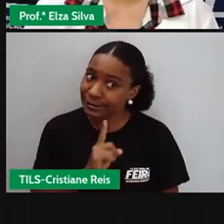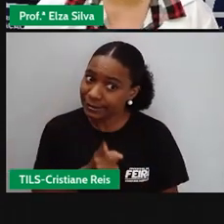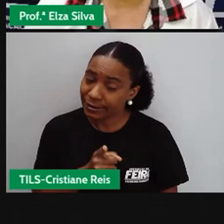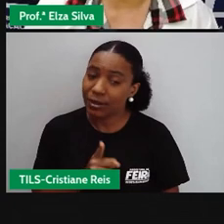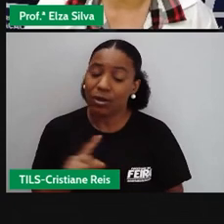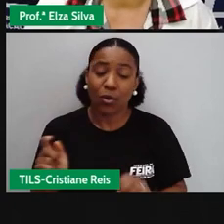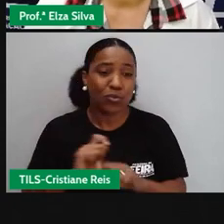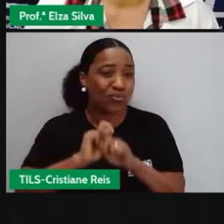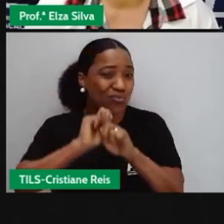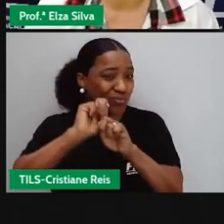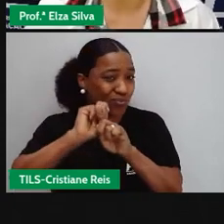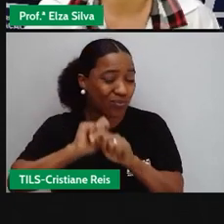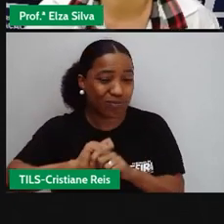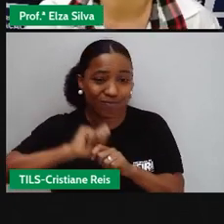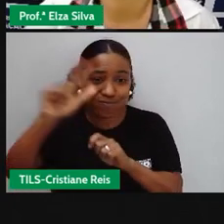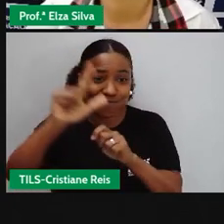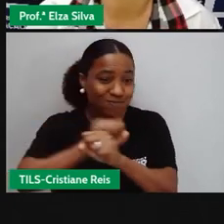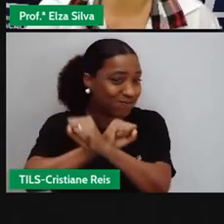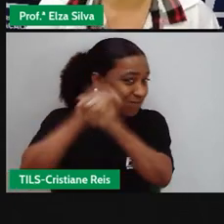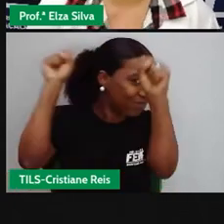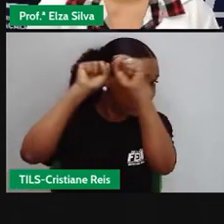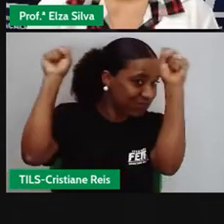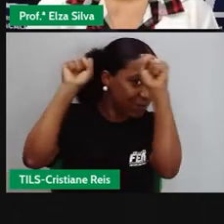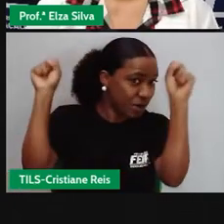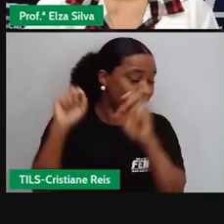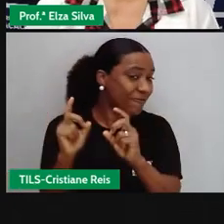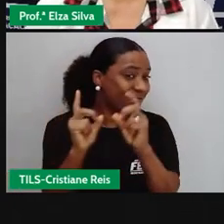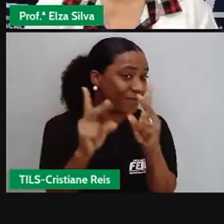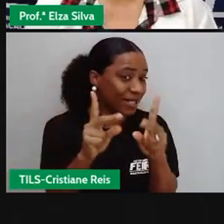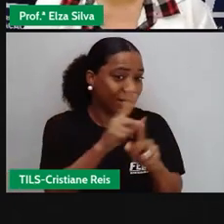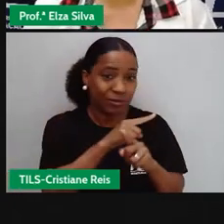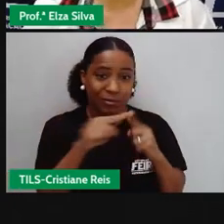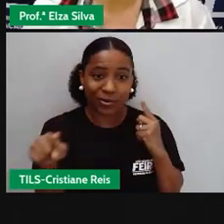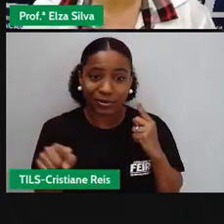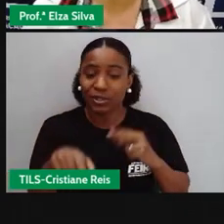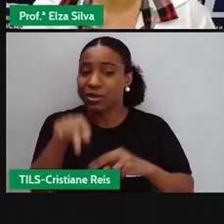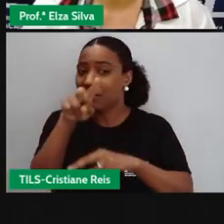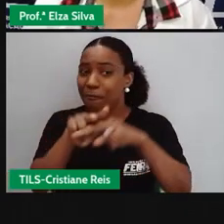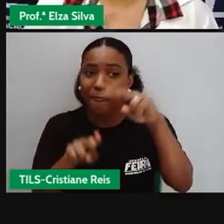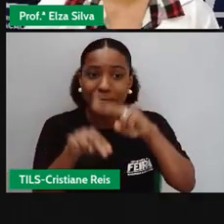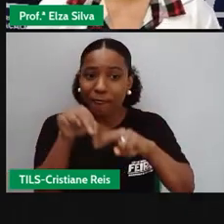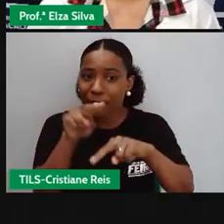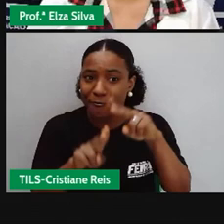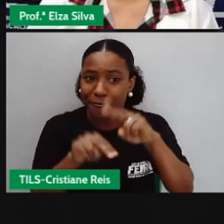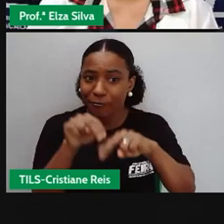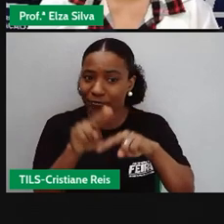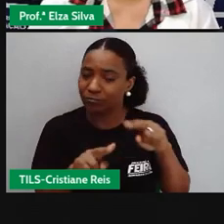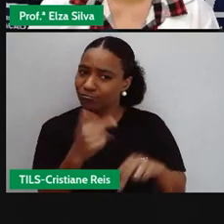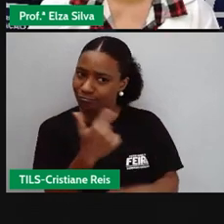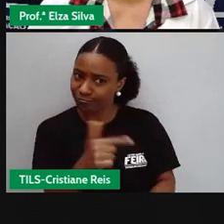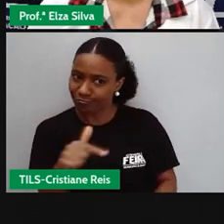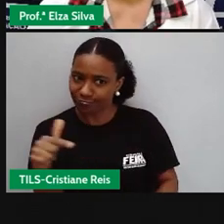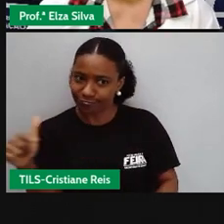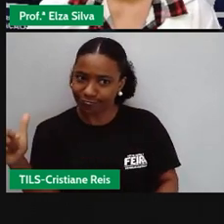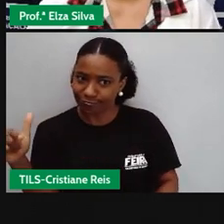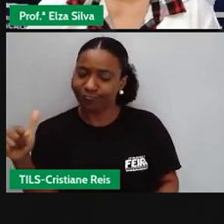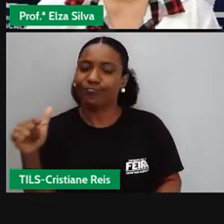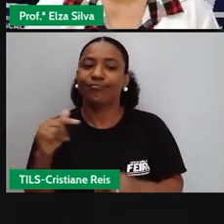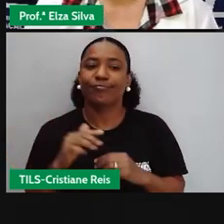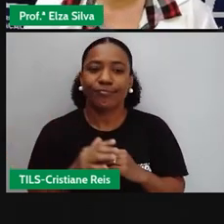fogos de artifício não se pode nem vender. E as fogueiras juninas, esse ano não vai ter.